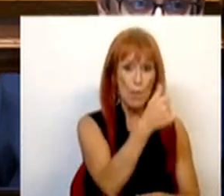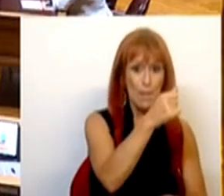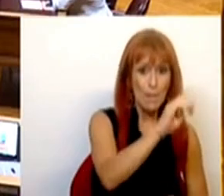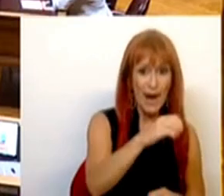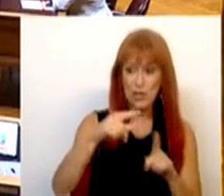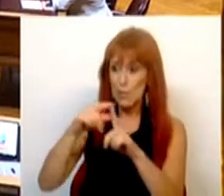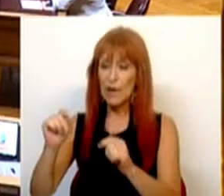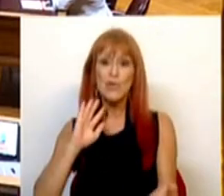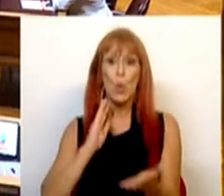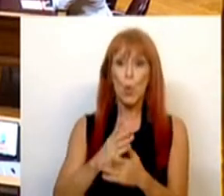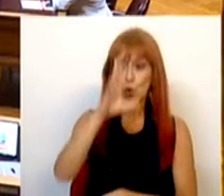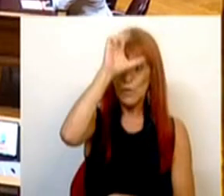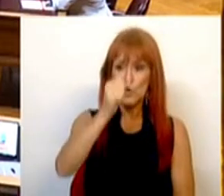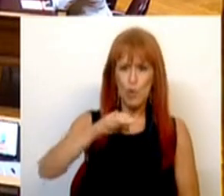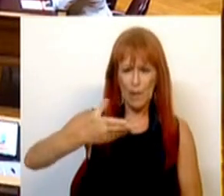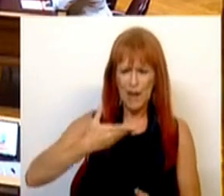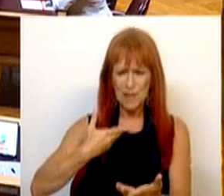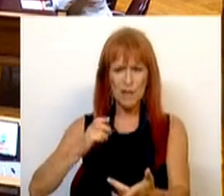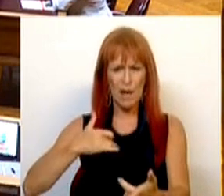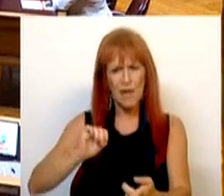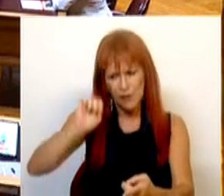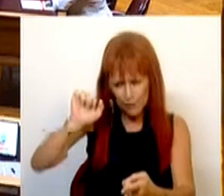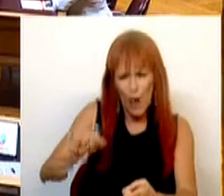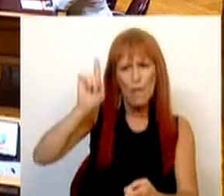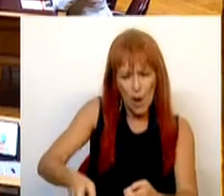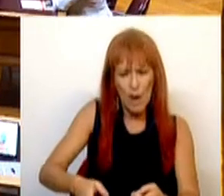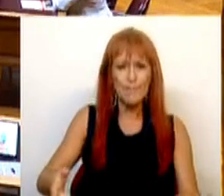Banif, foi o último Governo do PSD e do CDS.